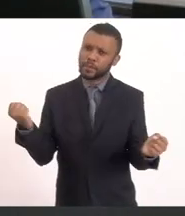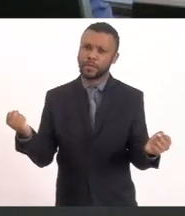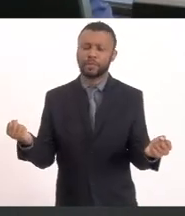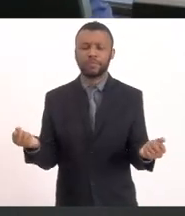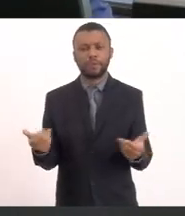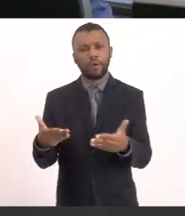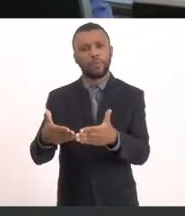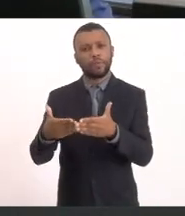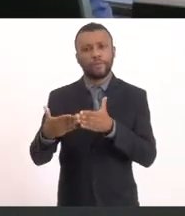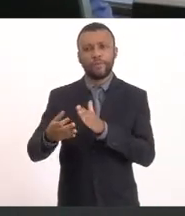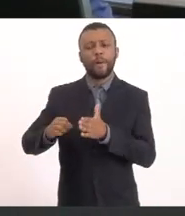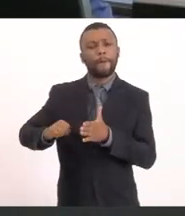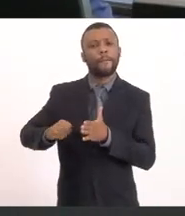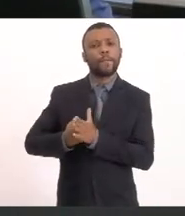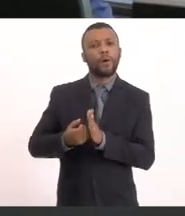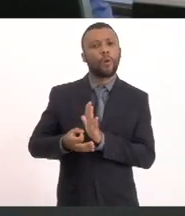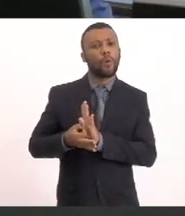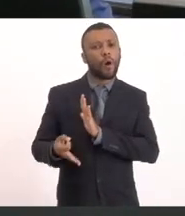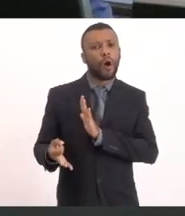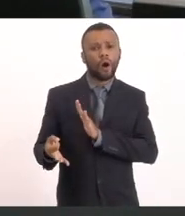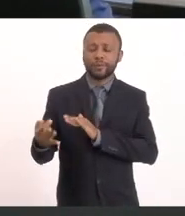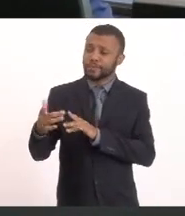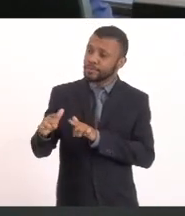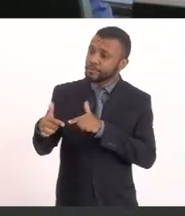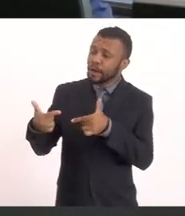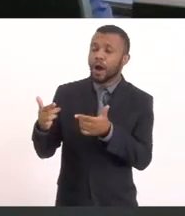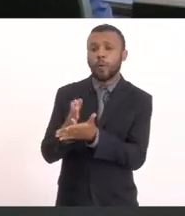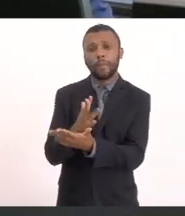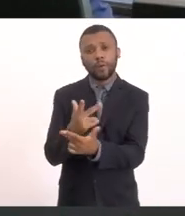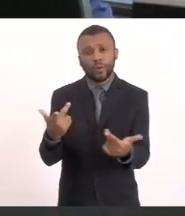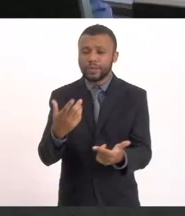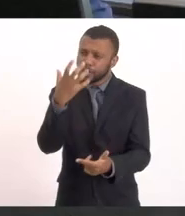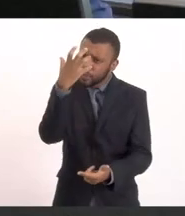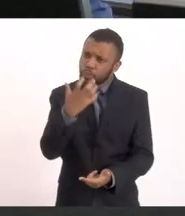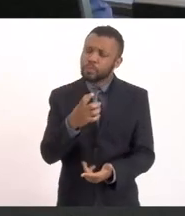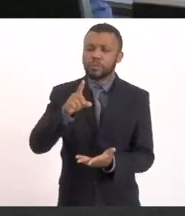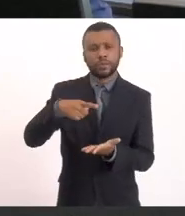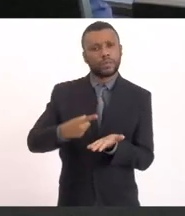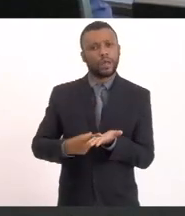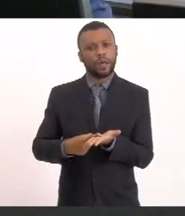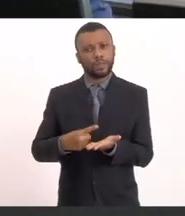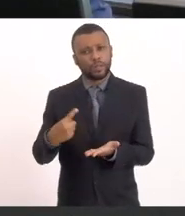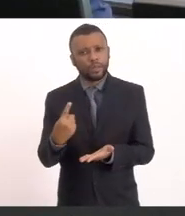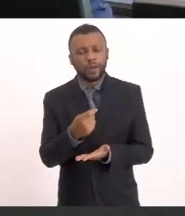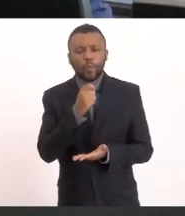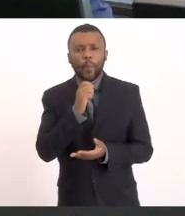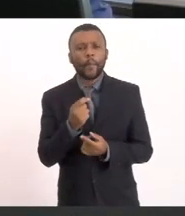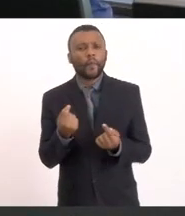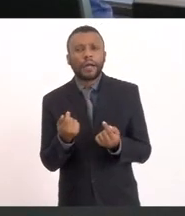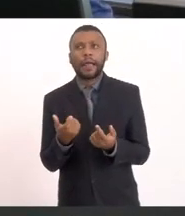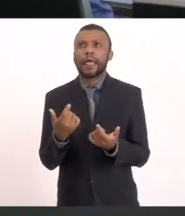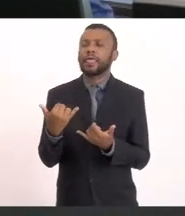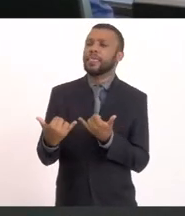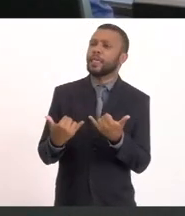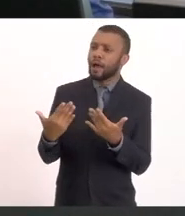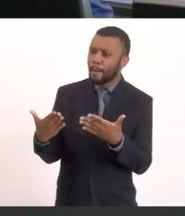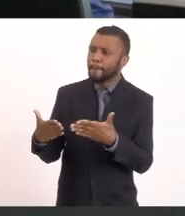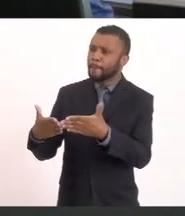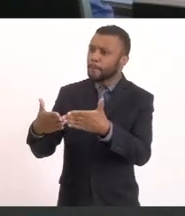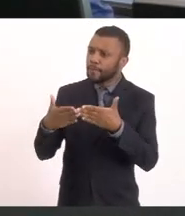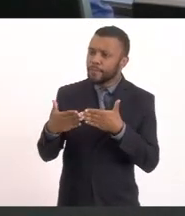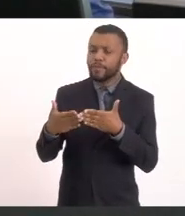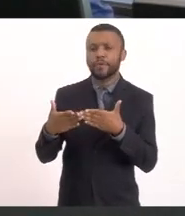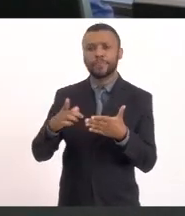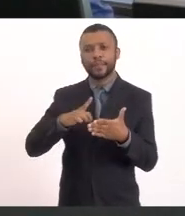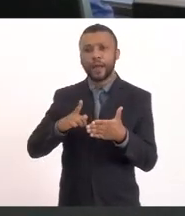Bloqueia o áudio Faz alguma coisa Porque Isso é muito sério A gente está Ninguém aqui está de brincadeira Por gentileza Coloca